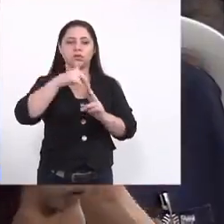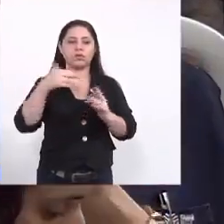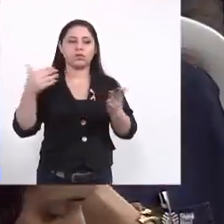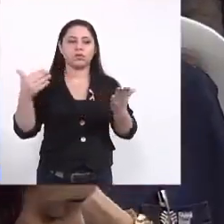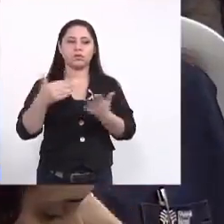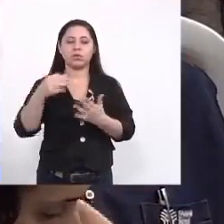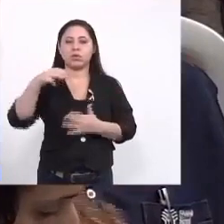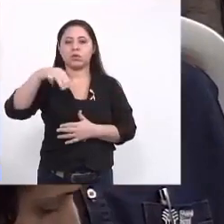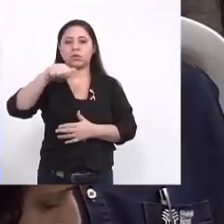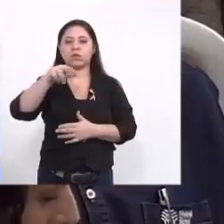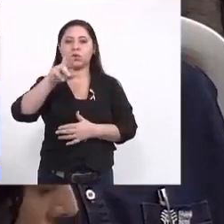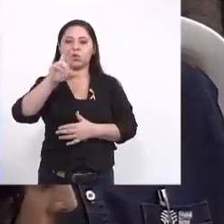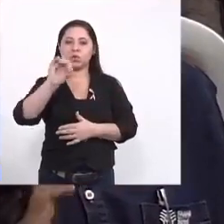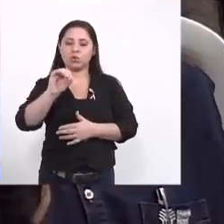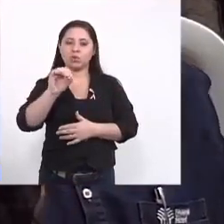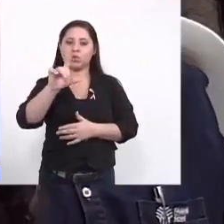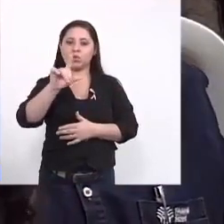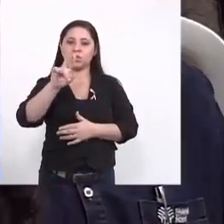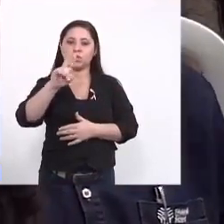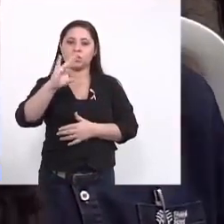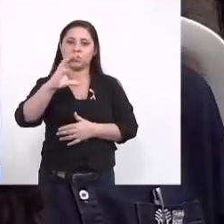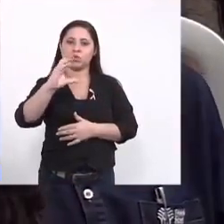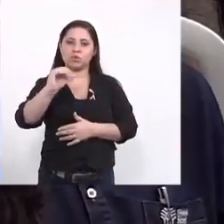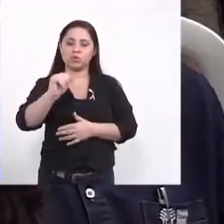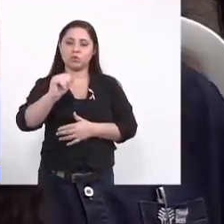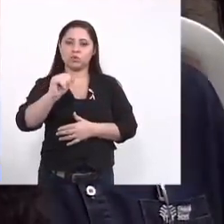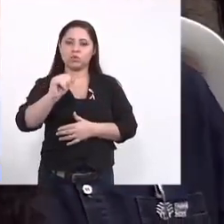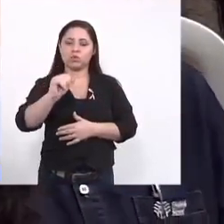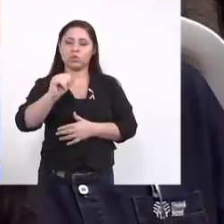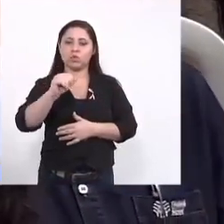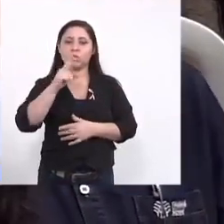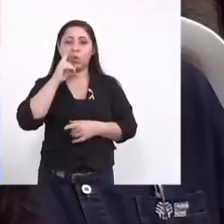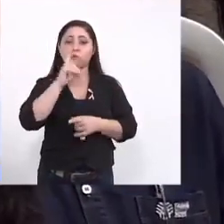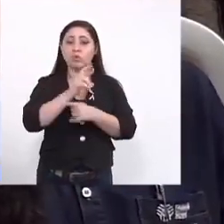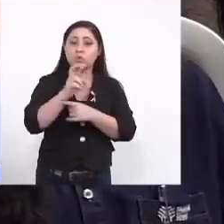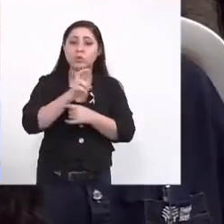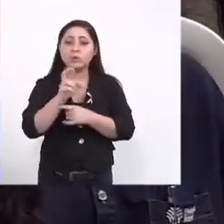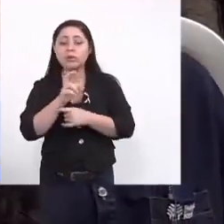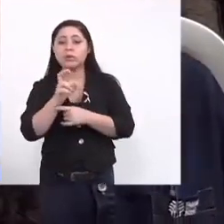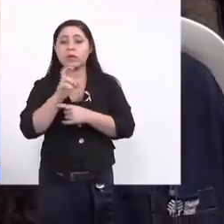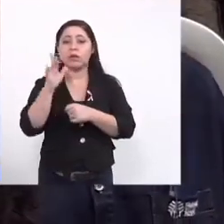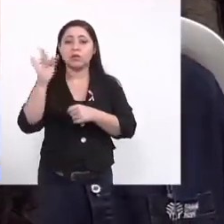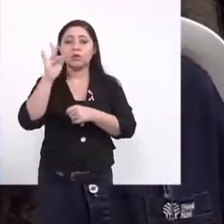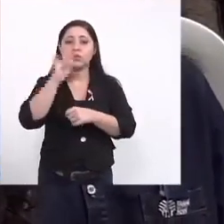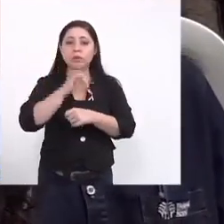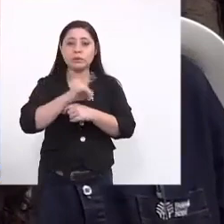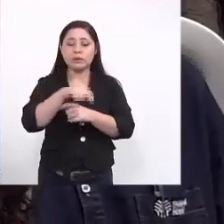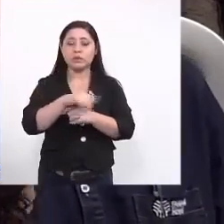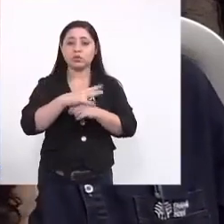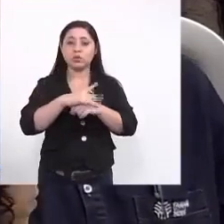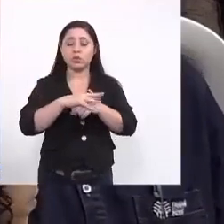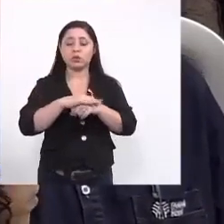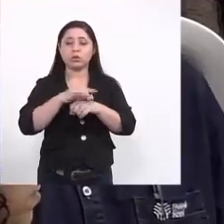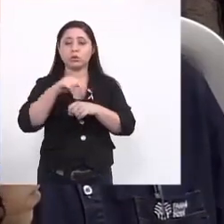aqui o Mauro Lúcio do controle de vetores do Estado